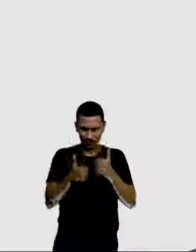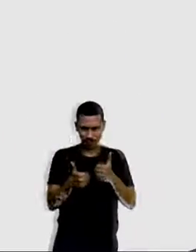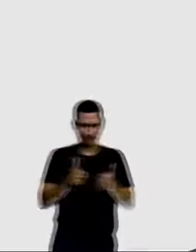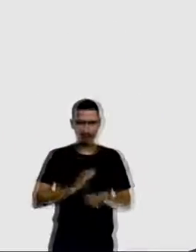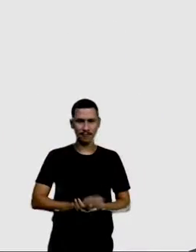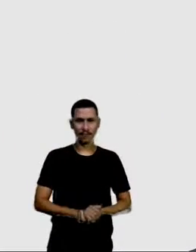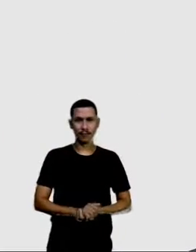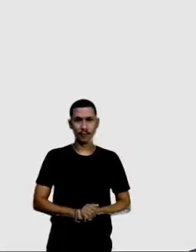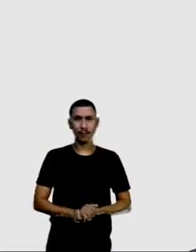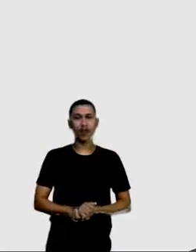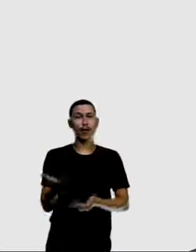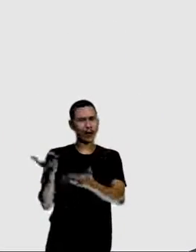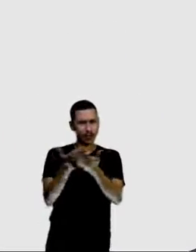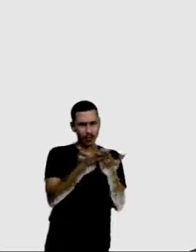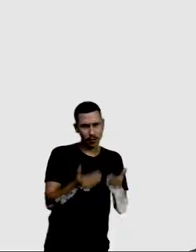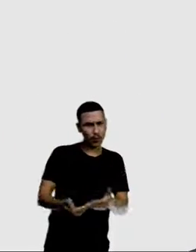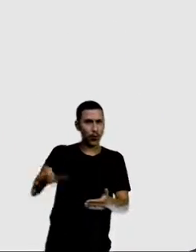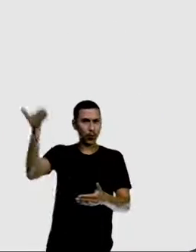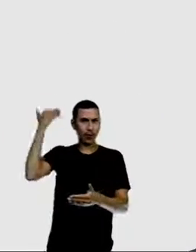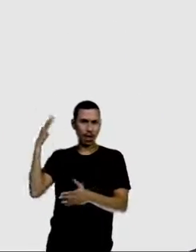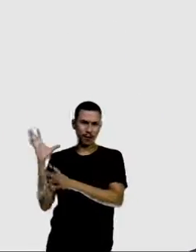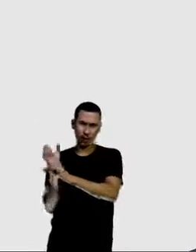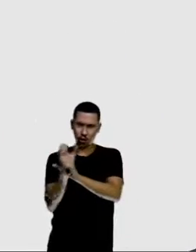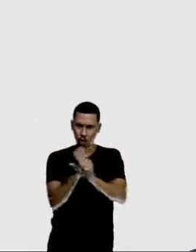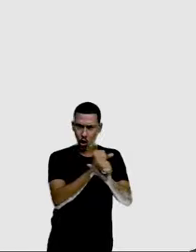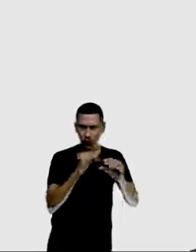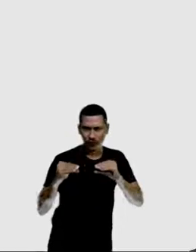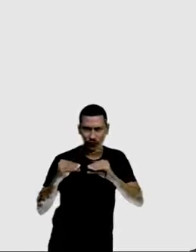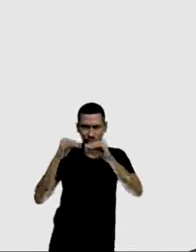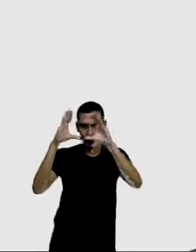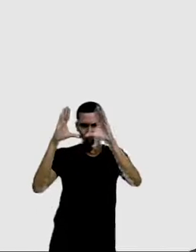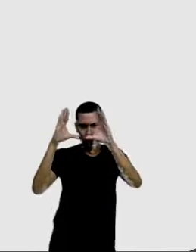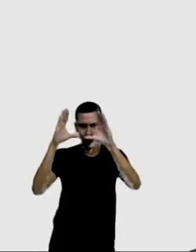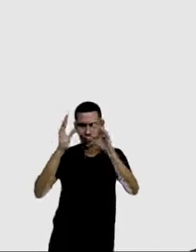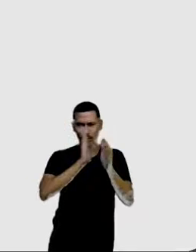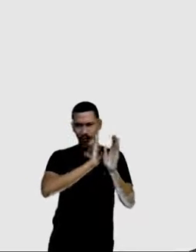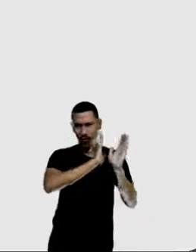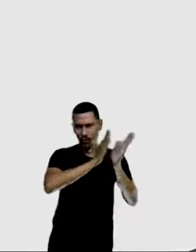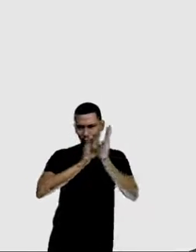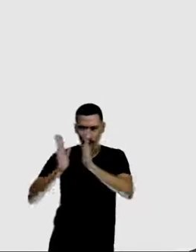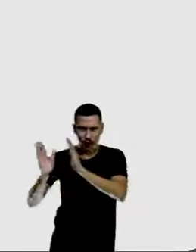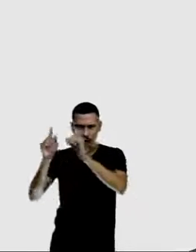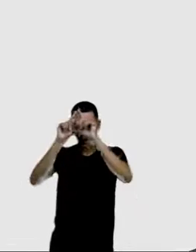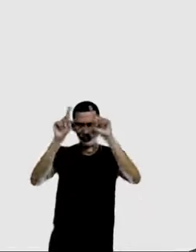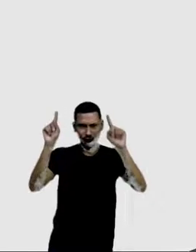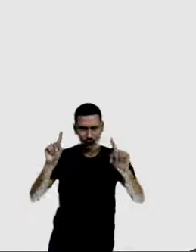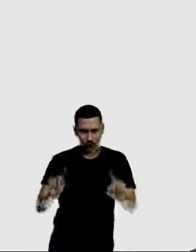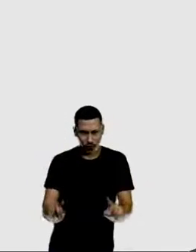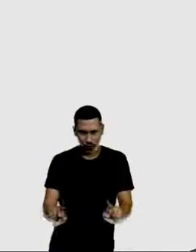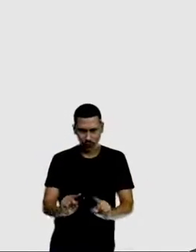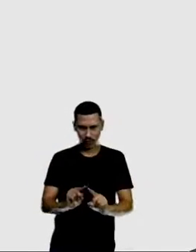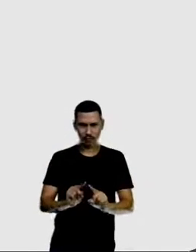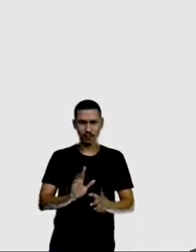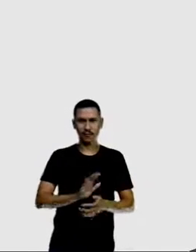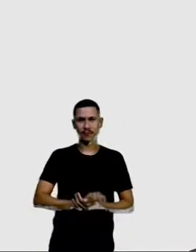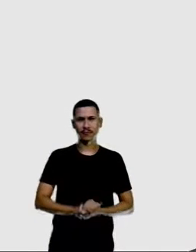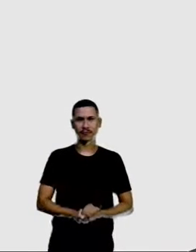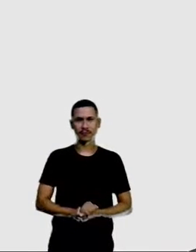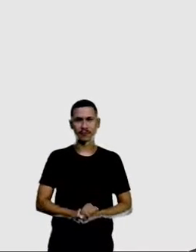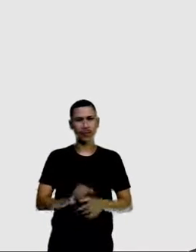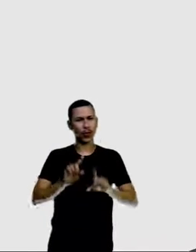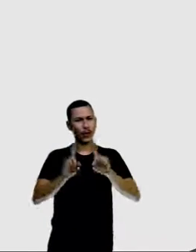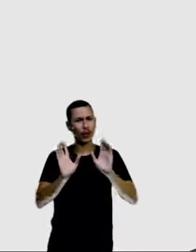Lembrando, na última aula, nós calculamos o volume de sólidos geométricos em formato de bloco retangular,